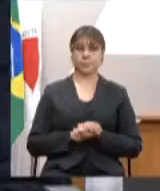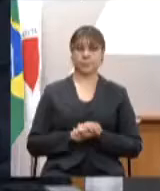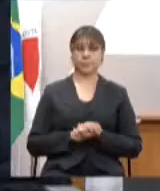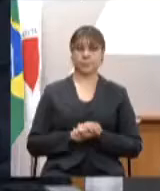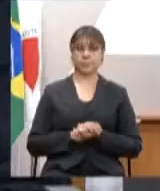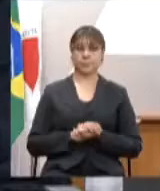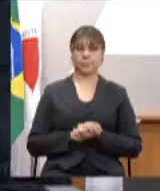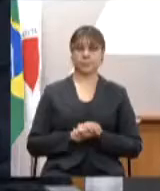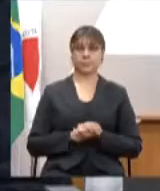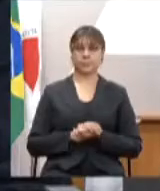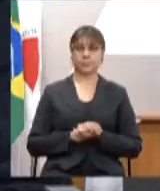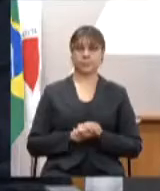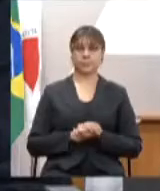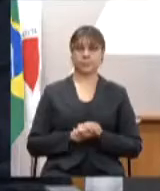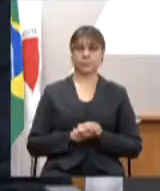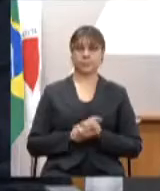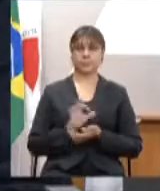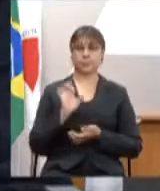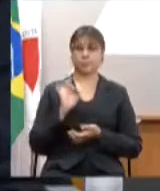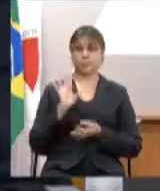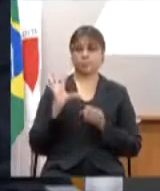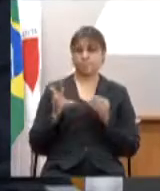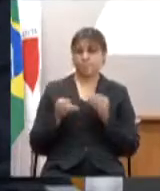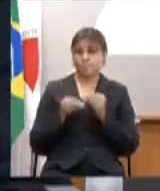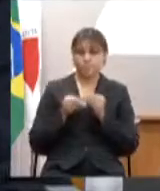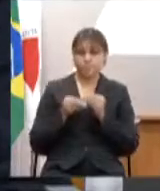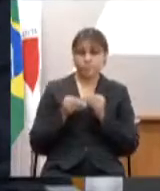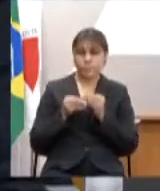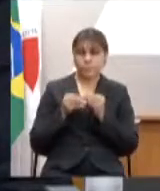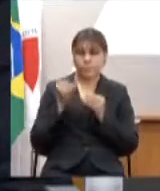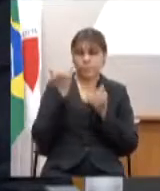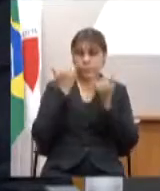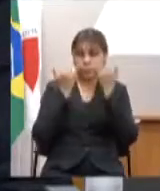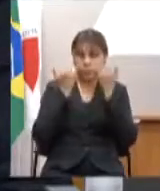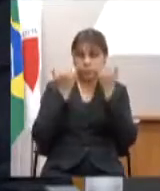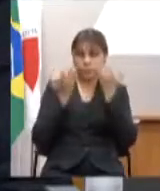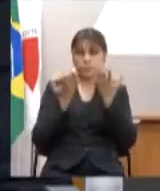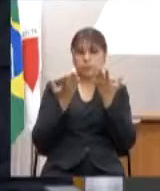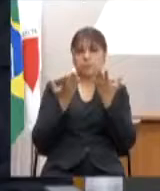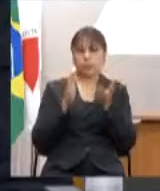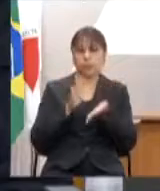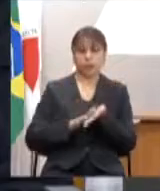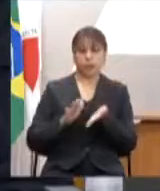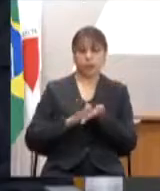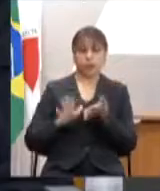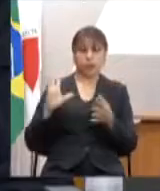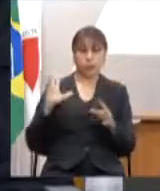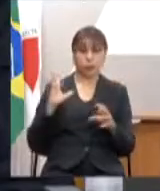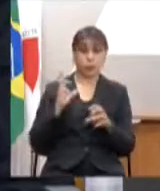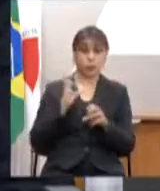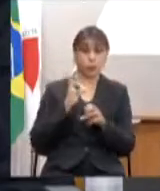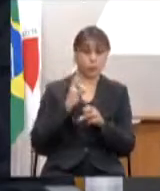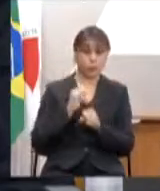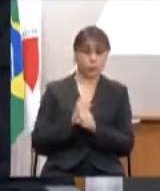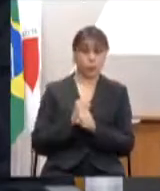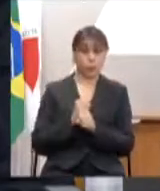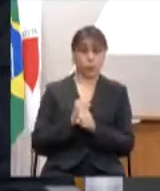Apenas complementando a informação, a despesa total dos